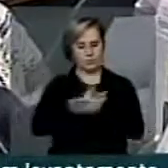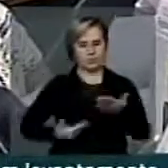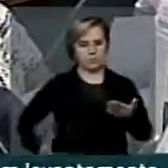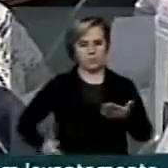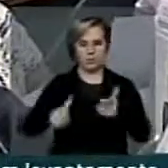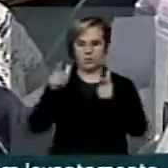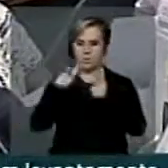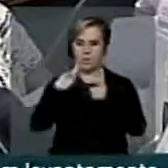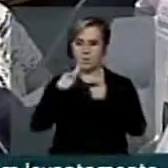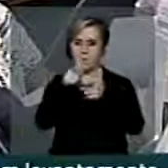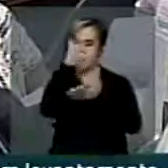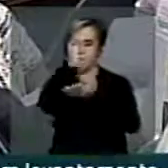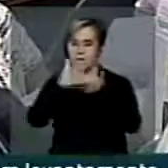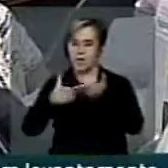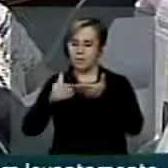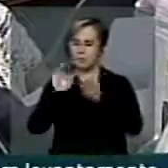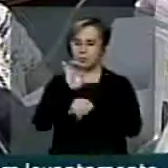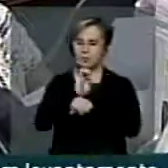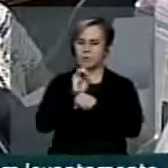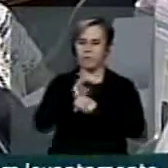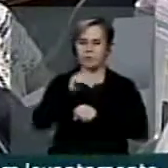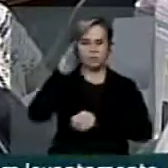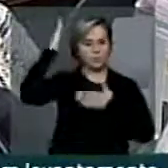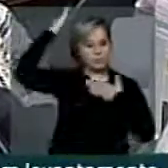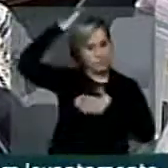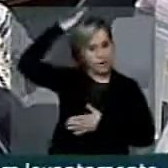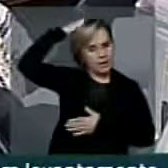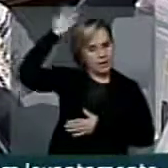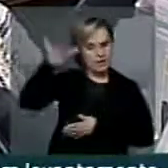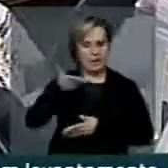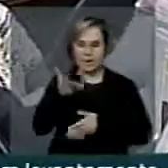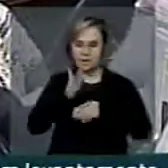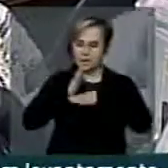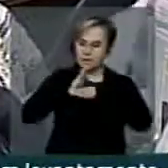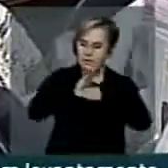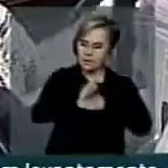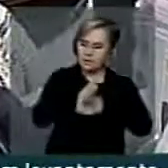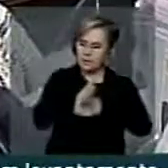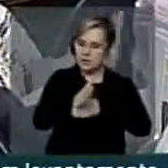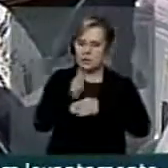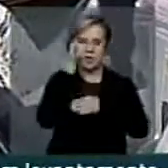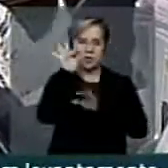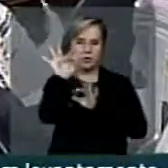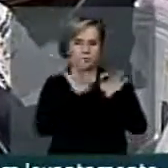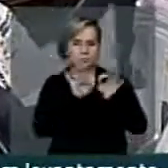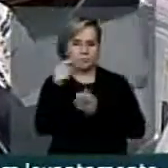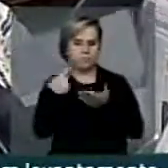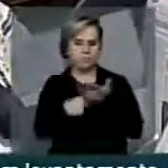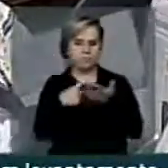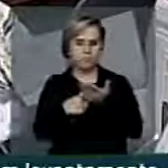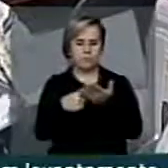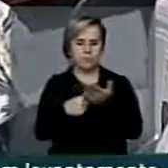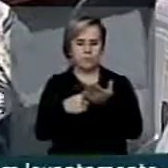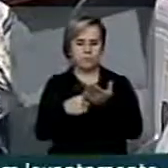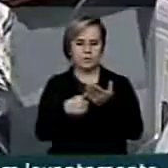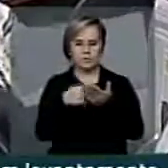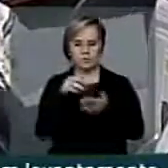Estado do Paraná, que se destinava, por dispositivo constitucional, ao cívícola do